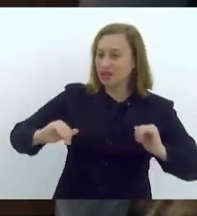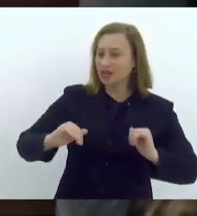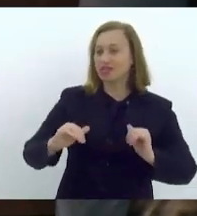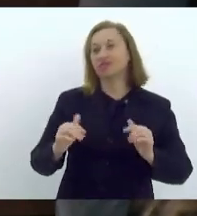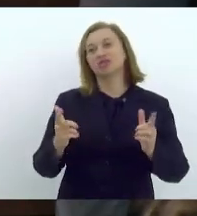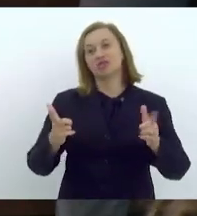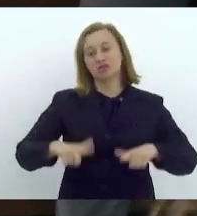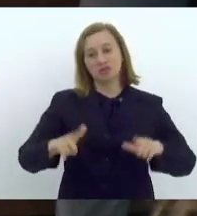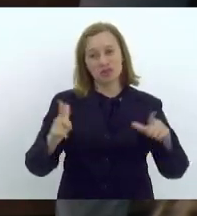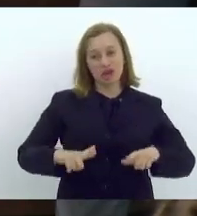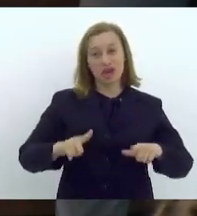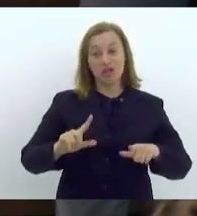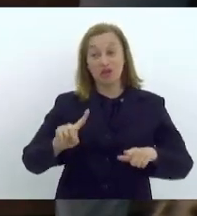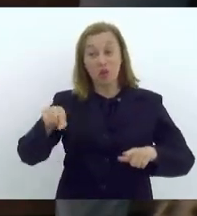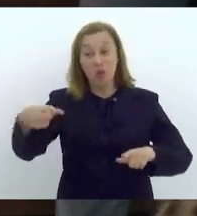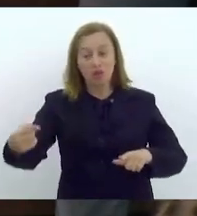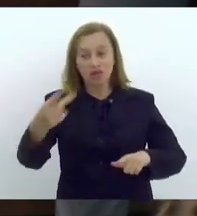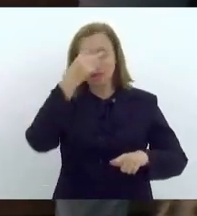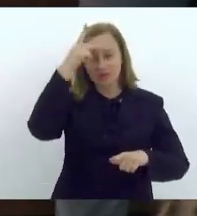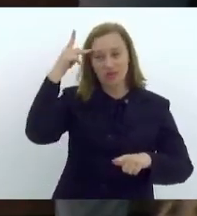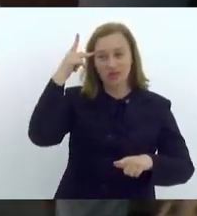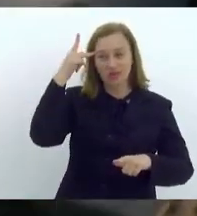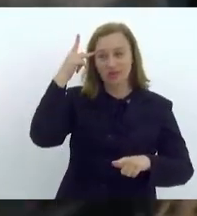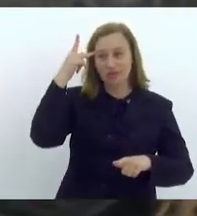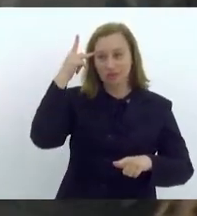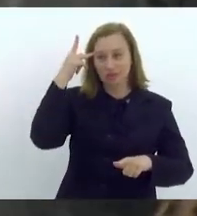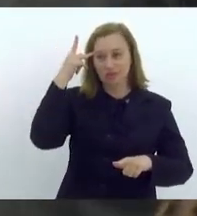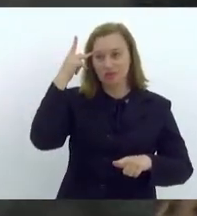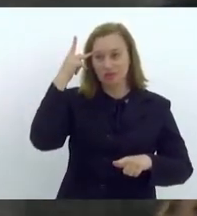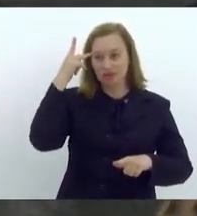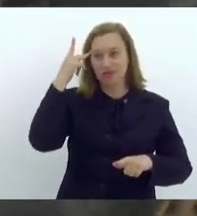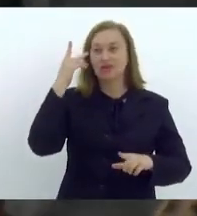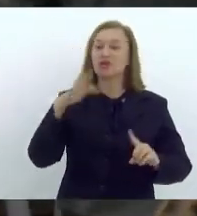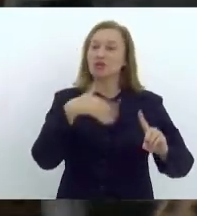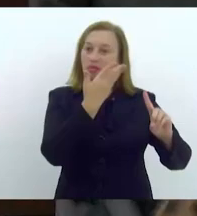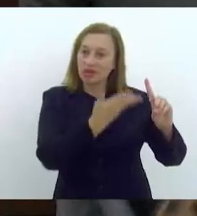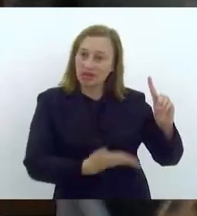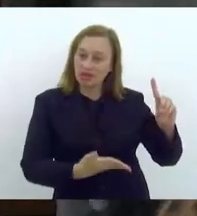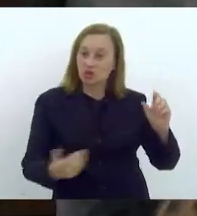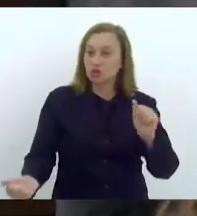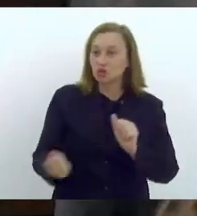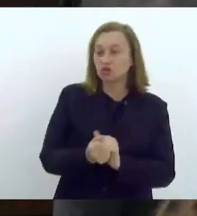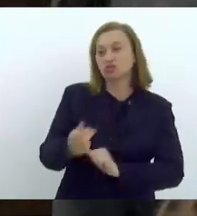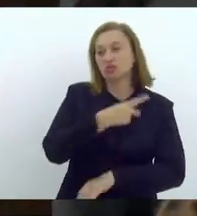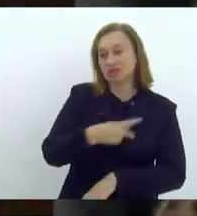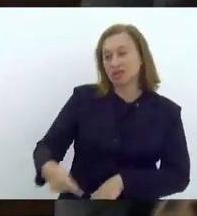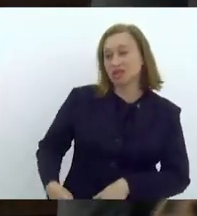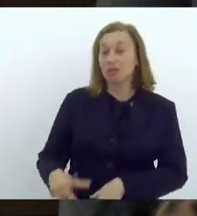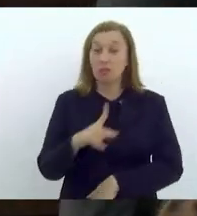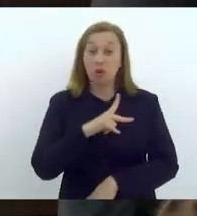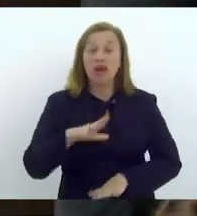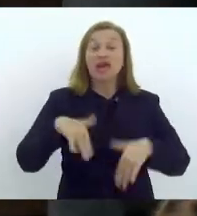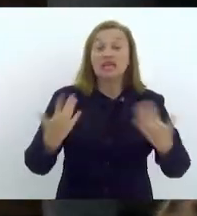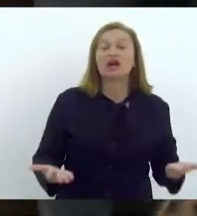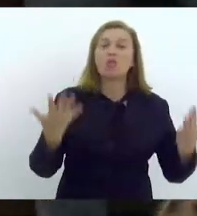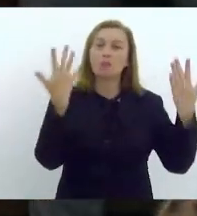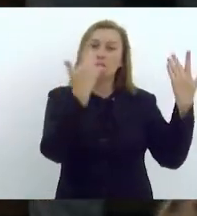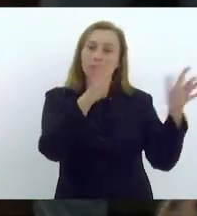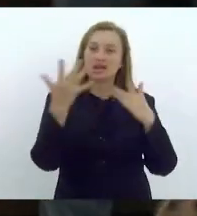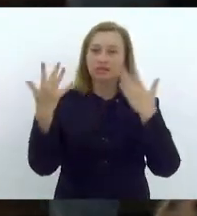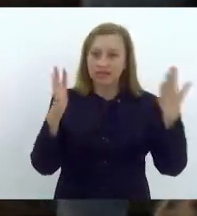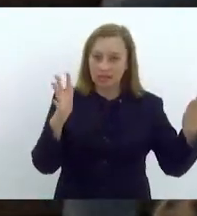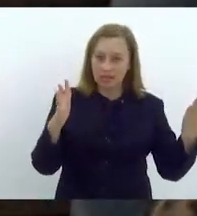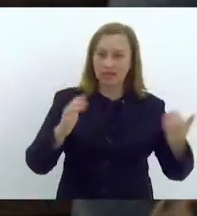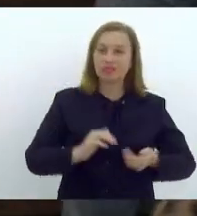Foi para o prestígio pessoal junto ao próprio presidente. Então, eu queria parabenizá-lo